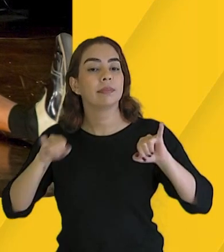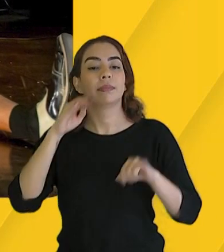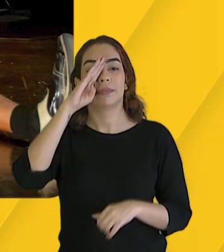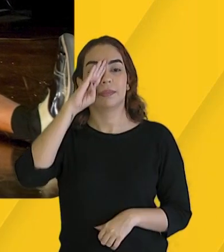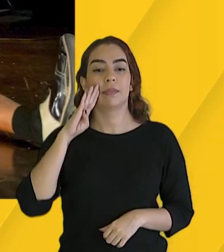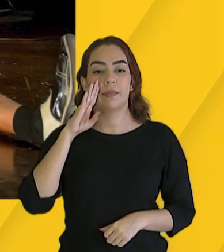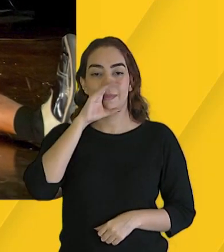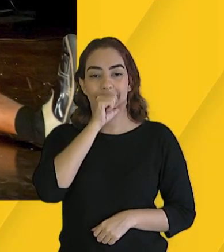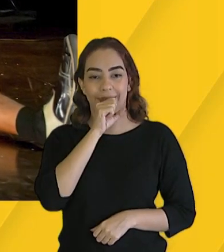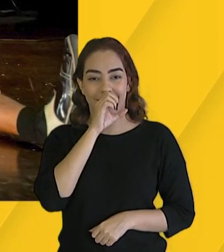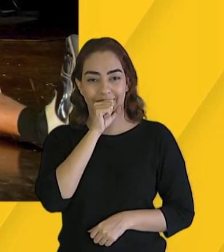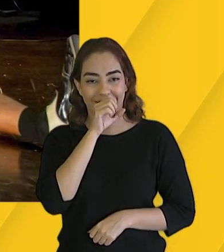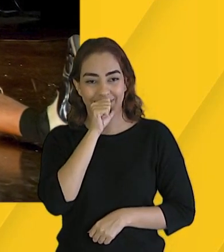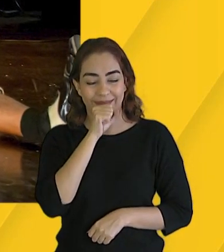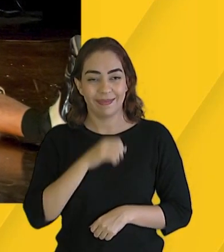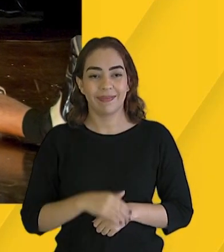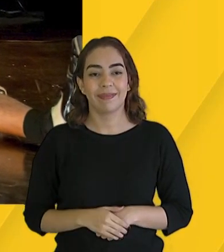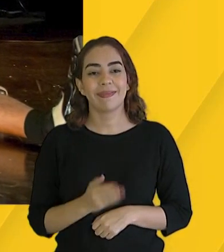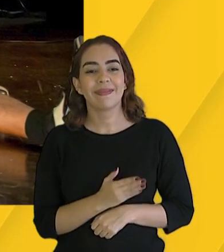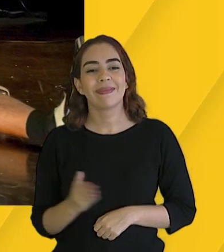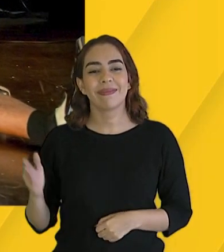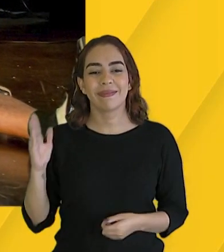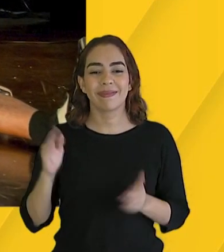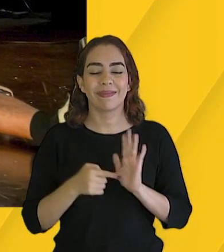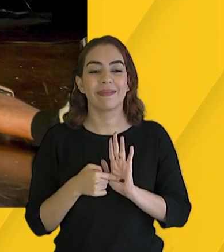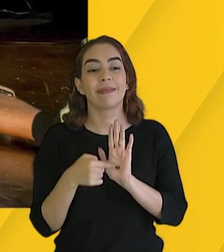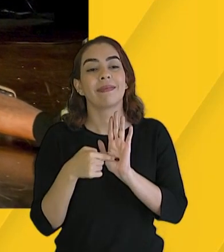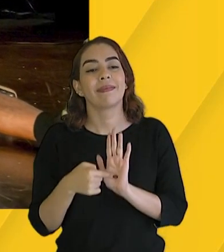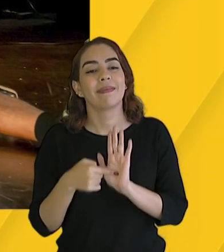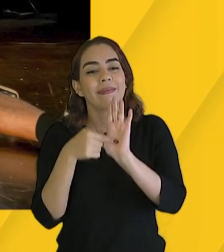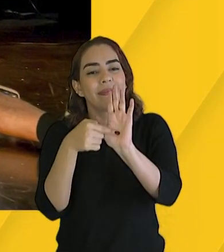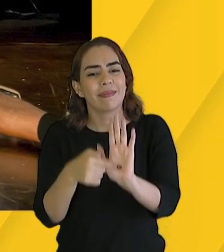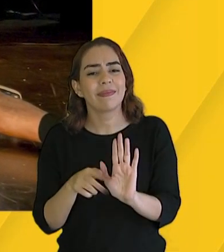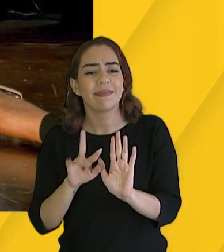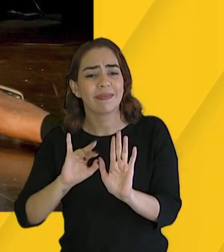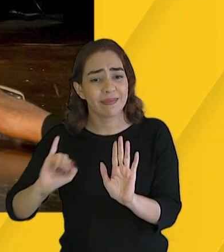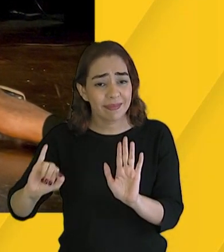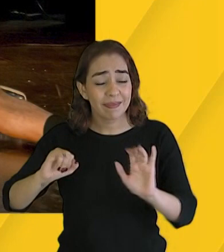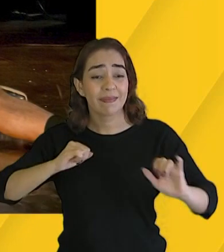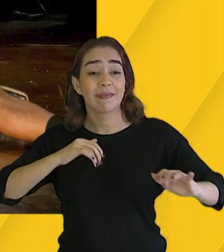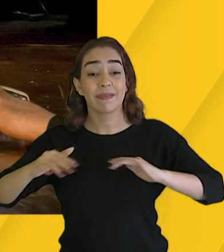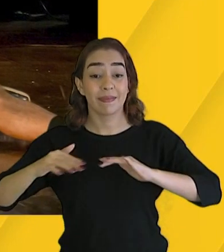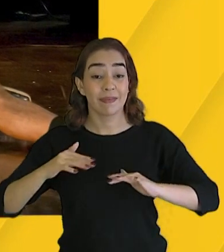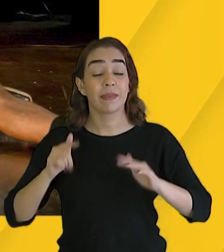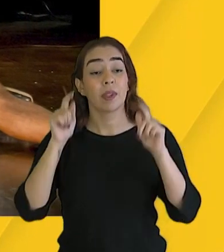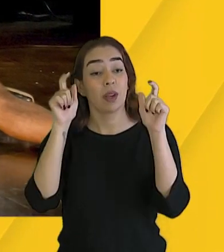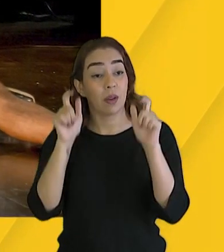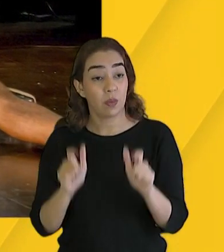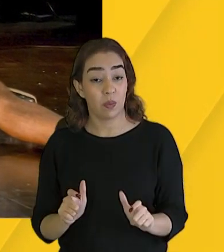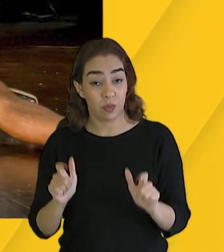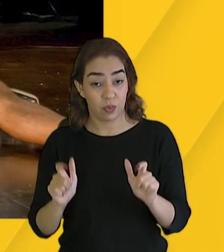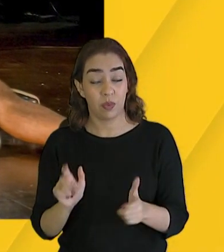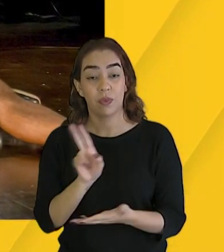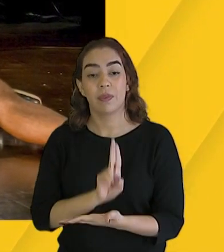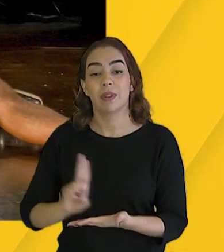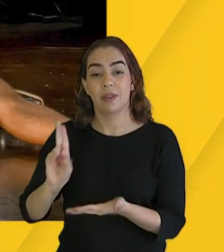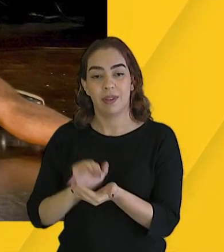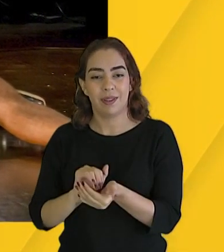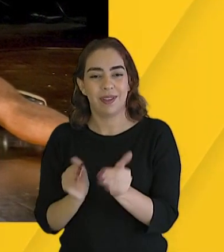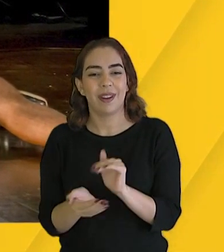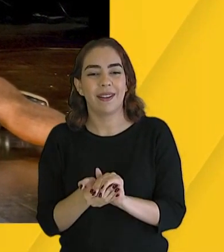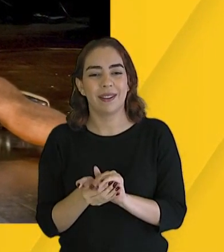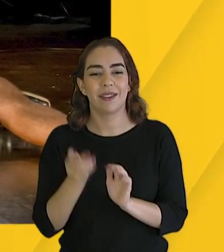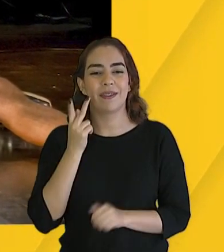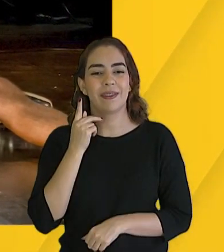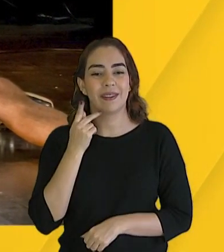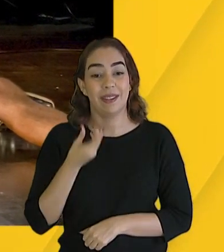sábado. O espetáculo Madame Tramelos e o número A Explosão acontecem na Universidade das Artes, aqui em Fortaleza, a